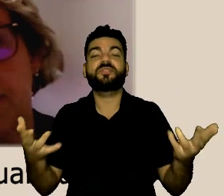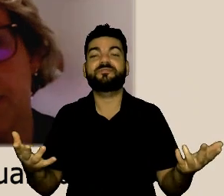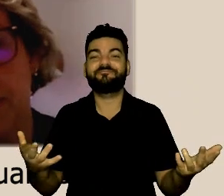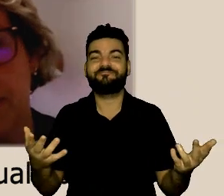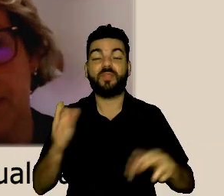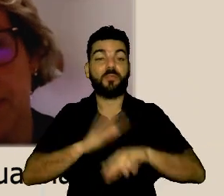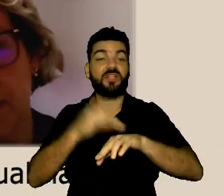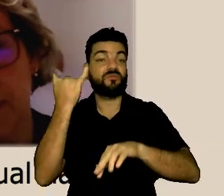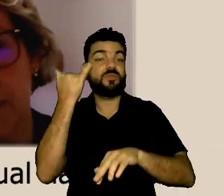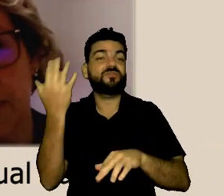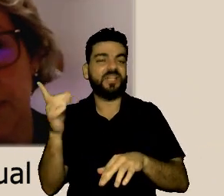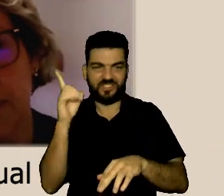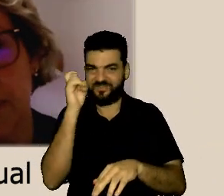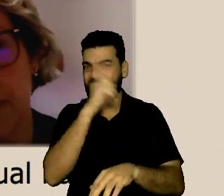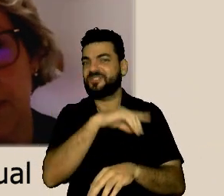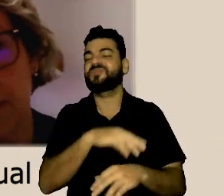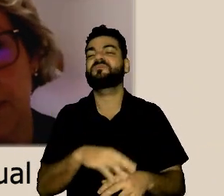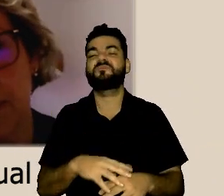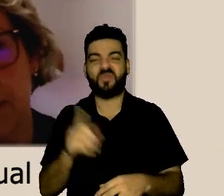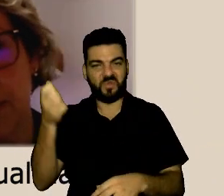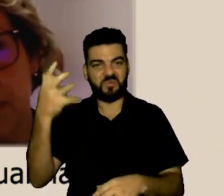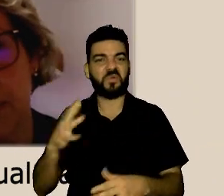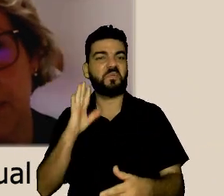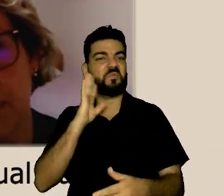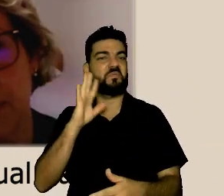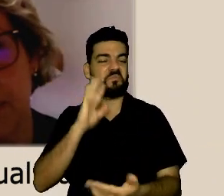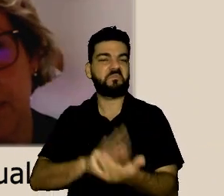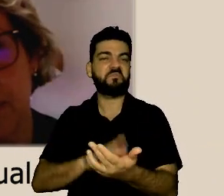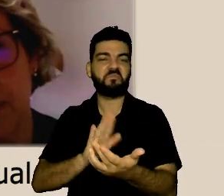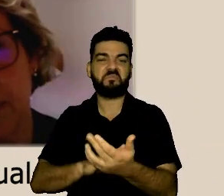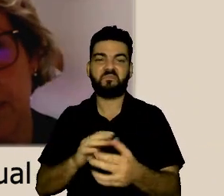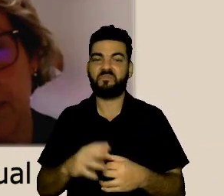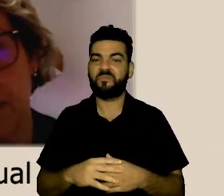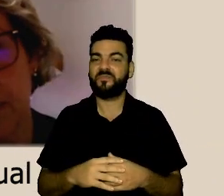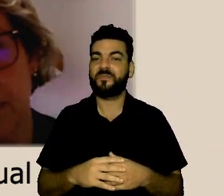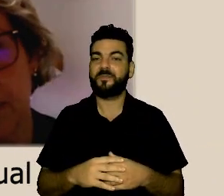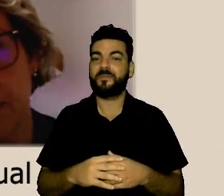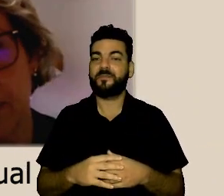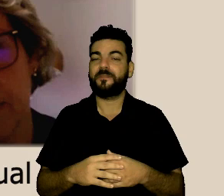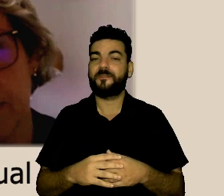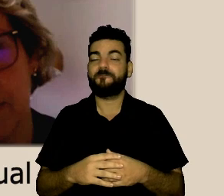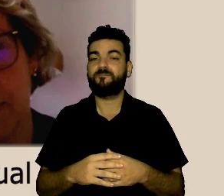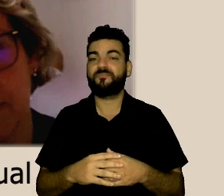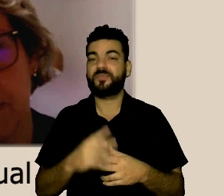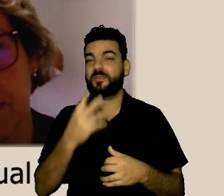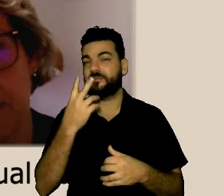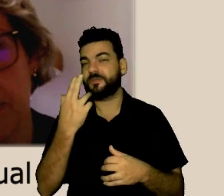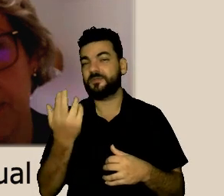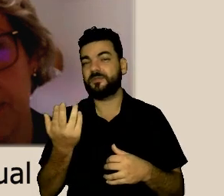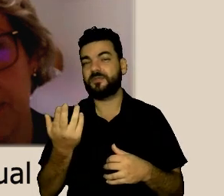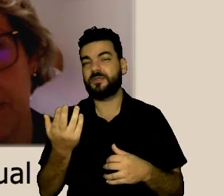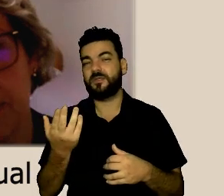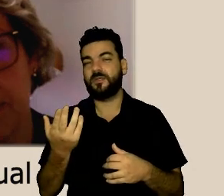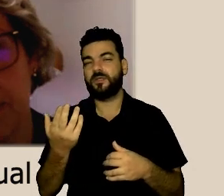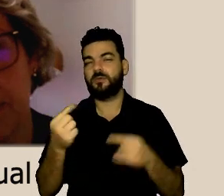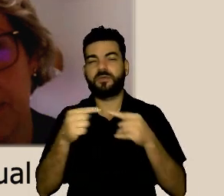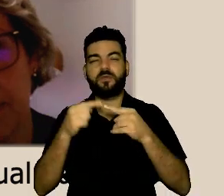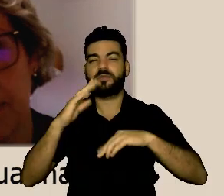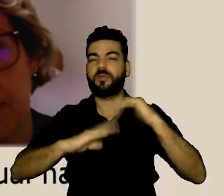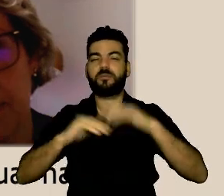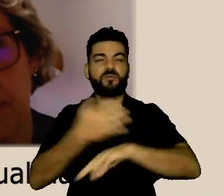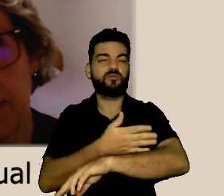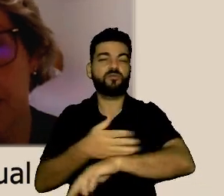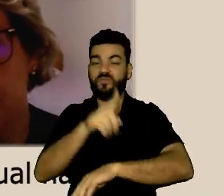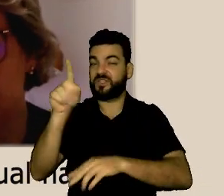informações, então é muito interessante, e talvez seja algo muito dentro da prática do que vocês